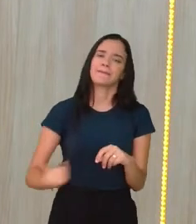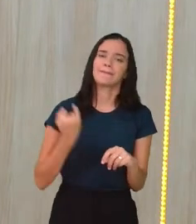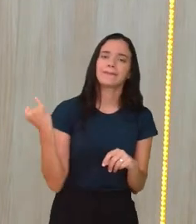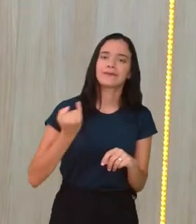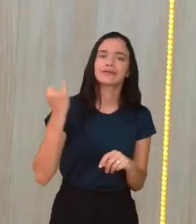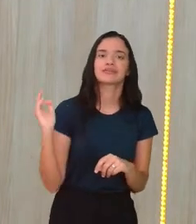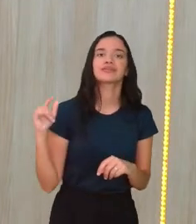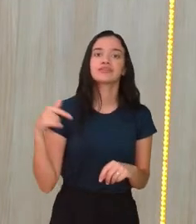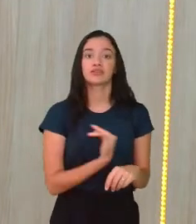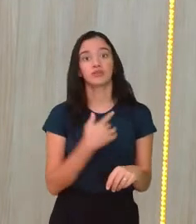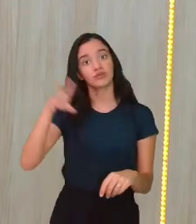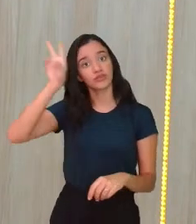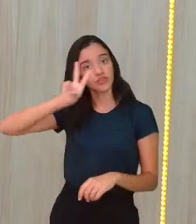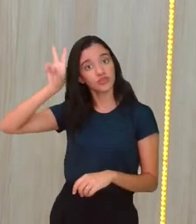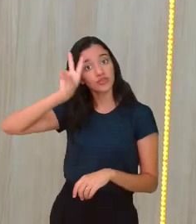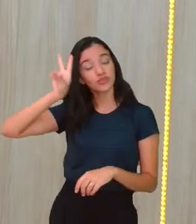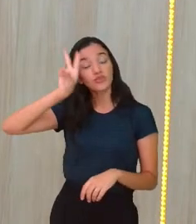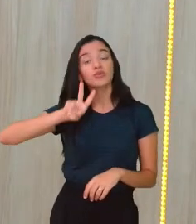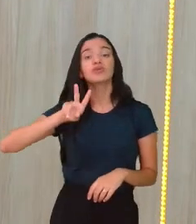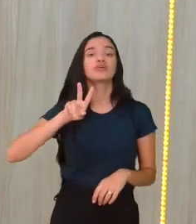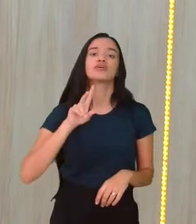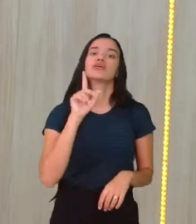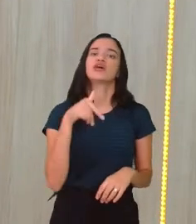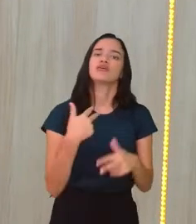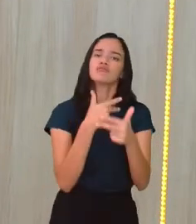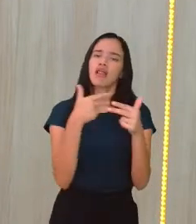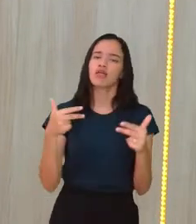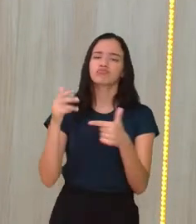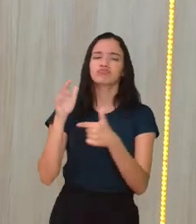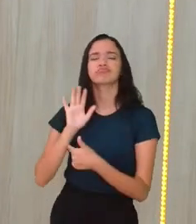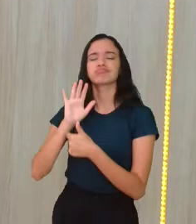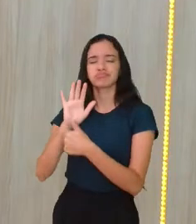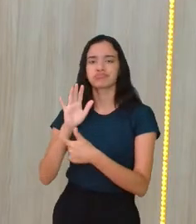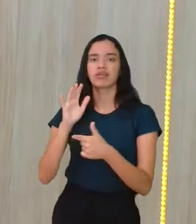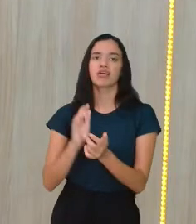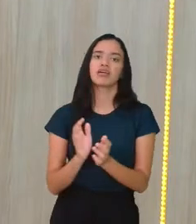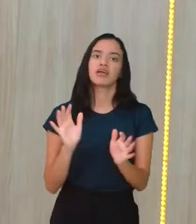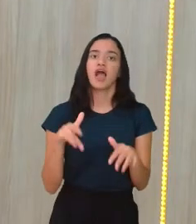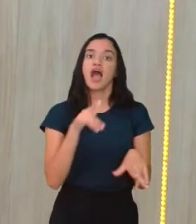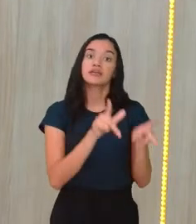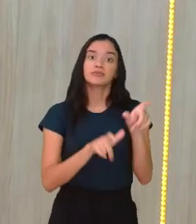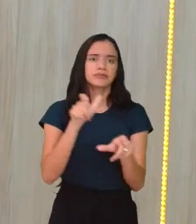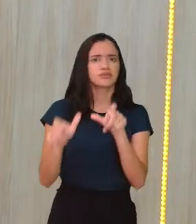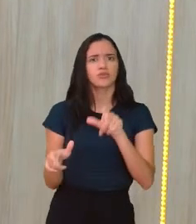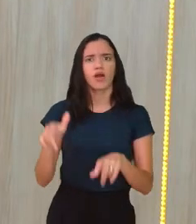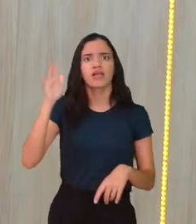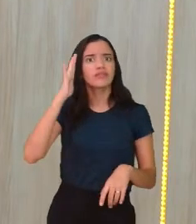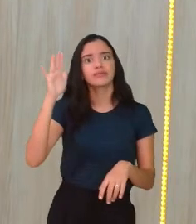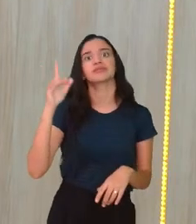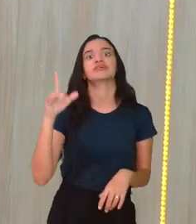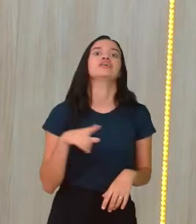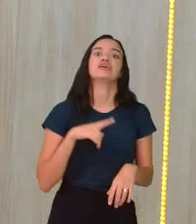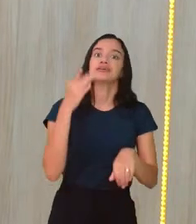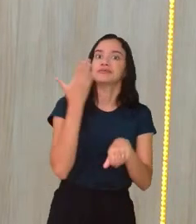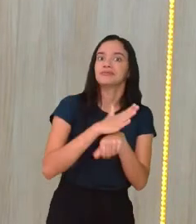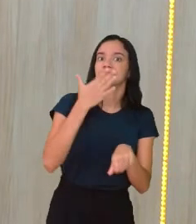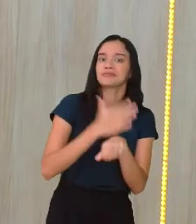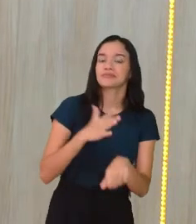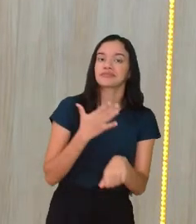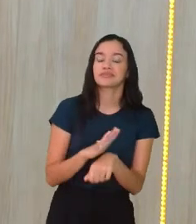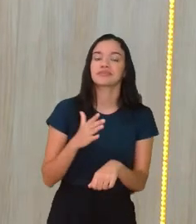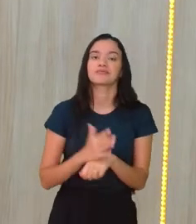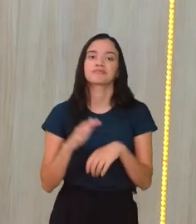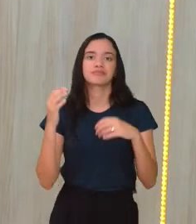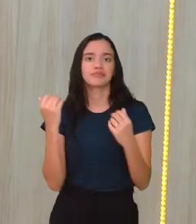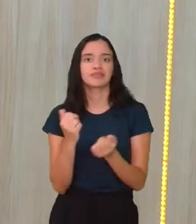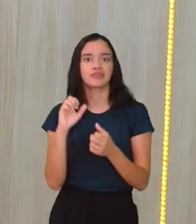importantíssimos na nossa história, nos trouxeram muitas coisas, né? E aí muita gente não imagina que também existiam as práticas esportivas, né?